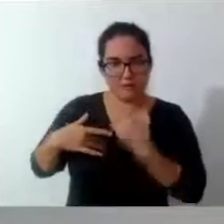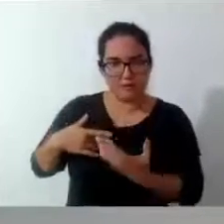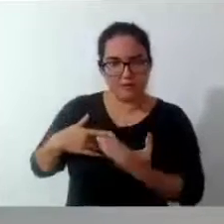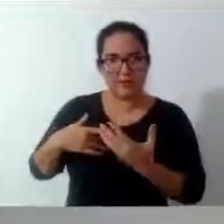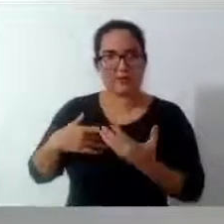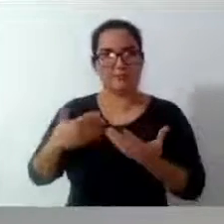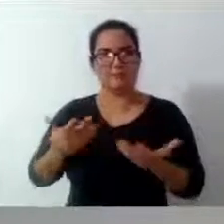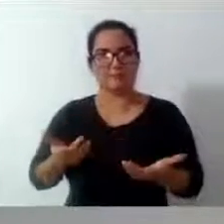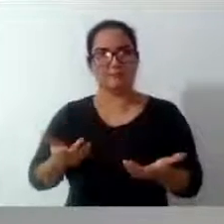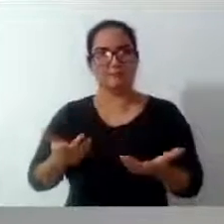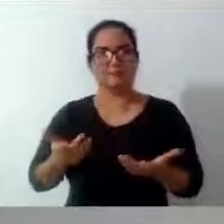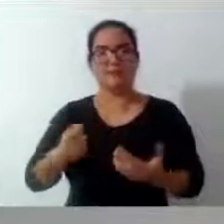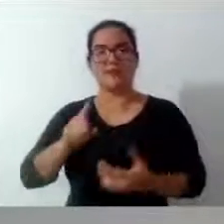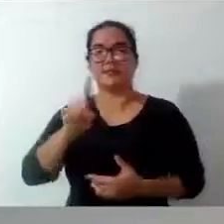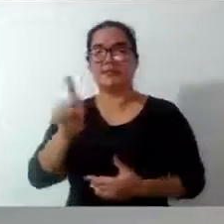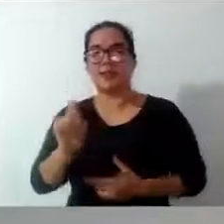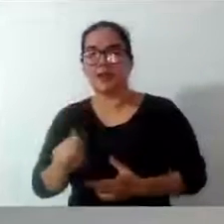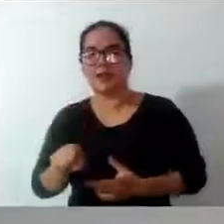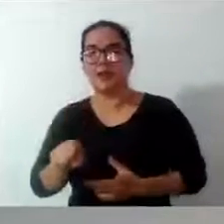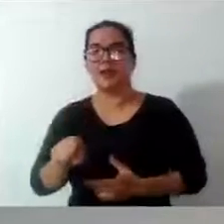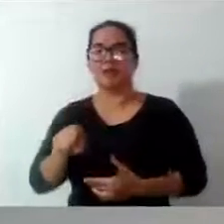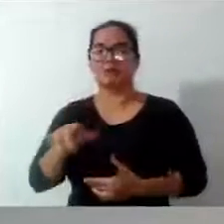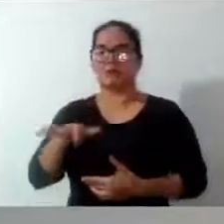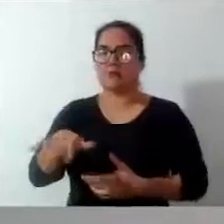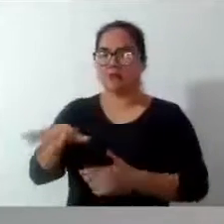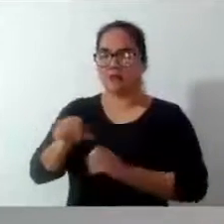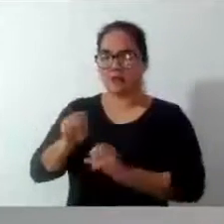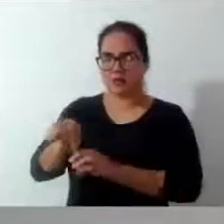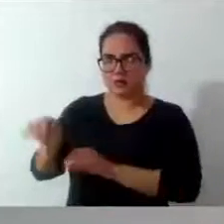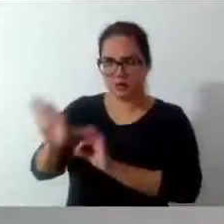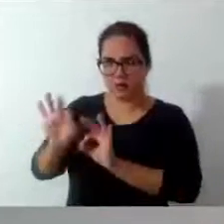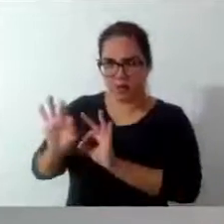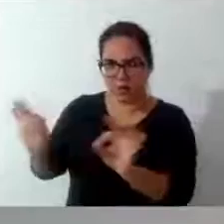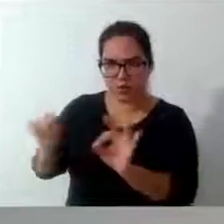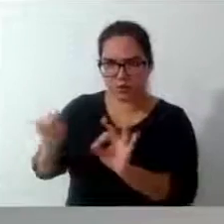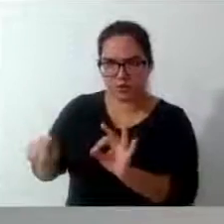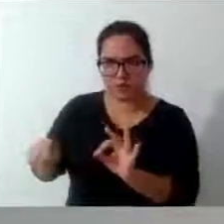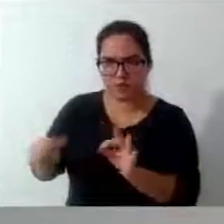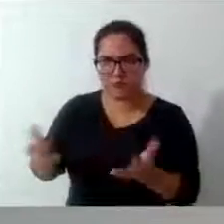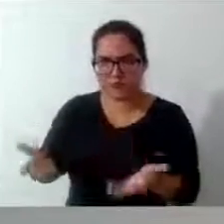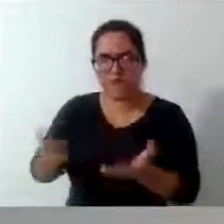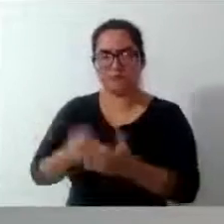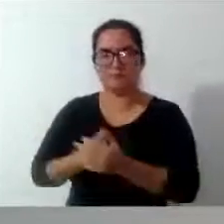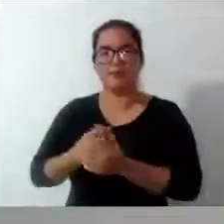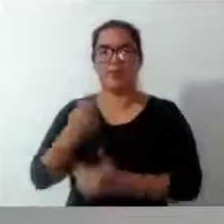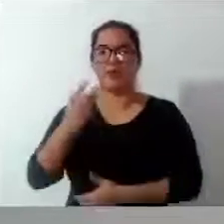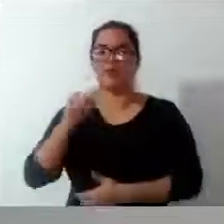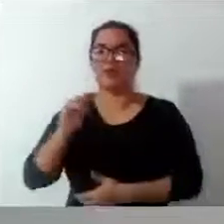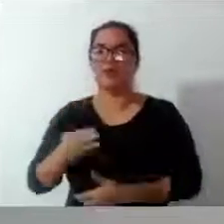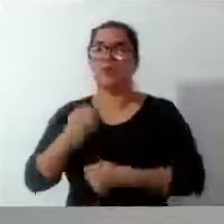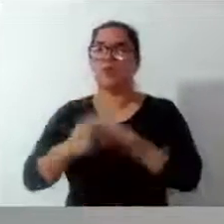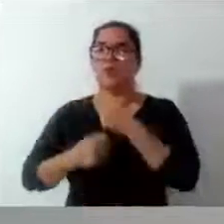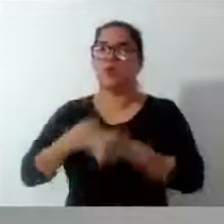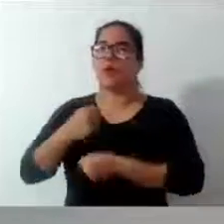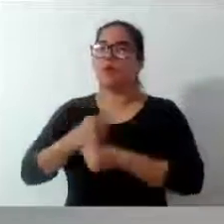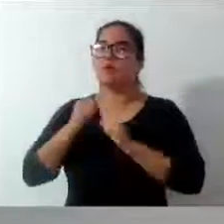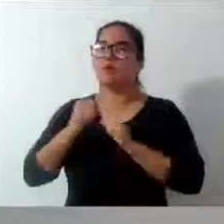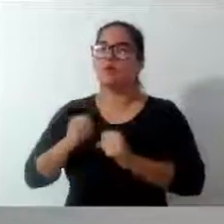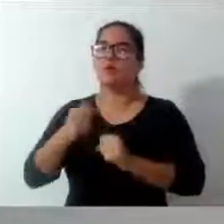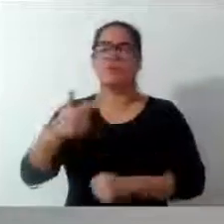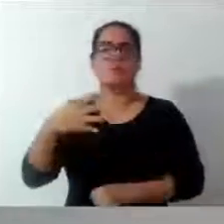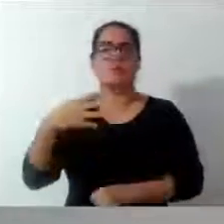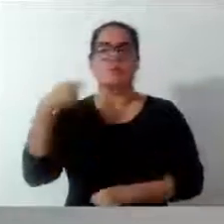Será que a nossa educação está ótima? Com esses 2 milhões por ano, ele poderia botar 24 horas